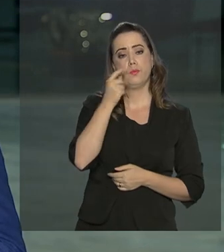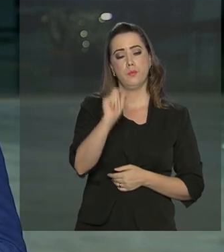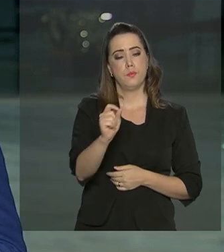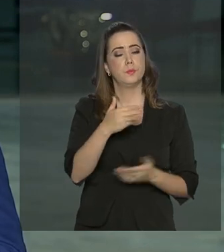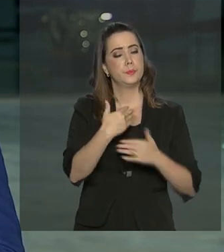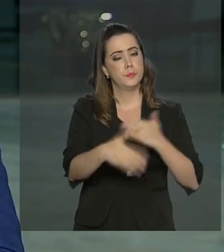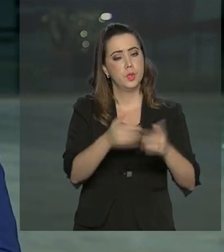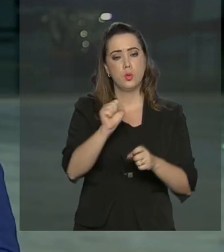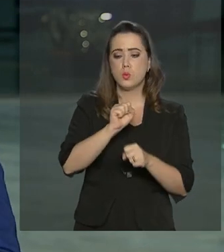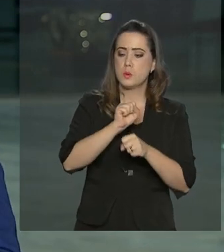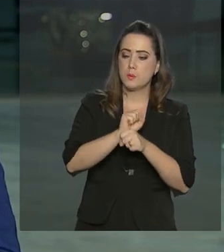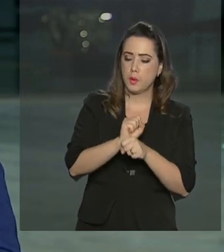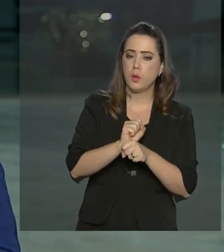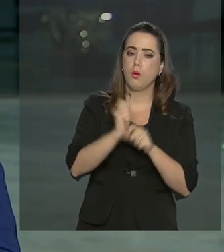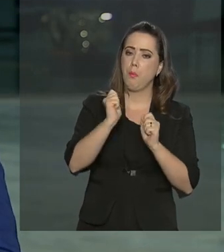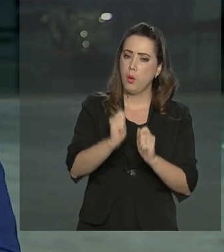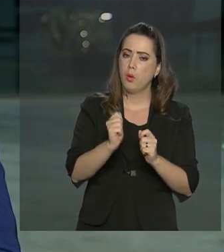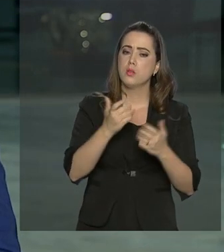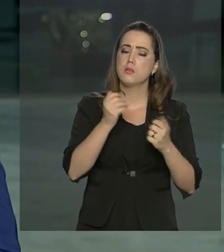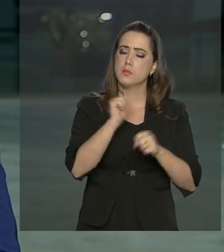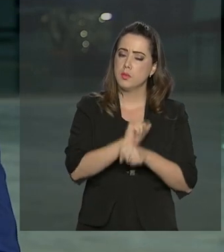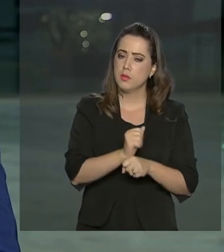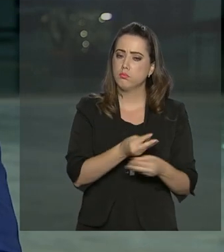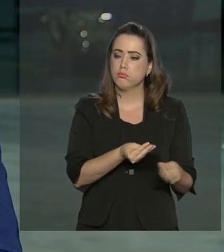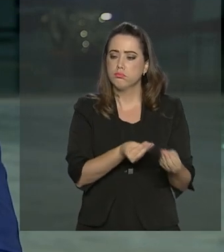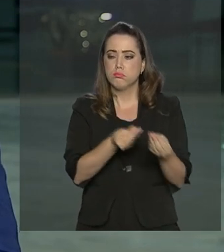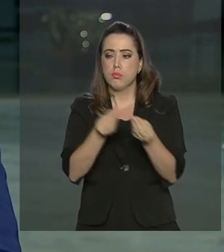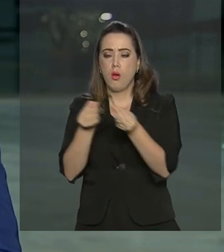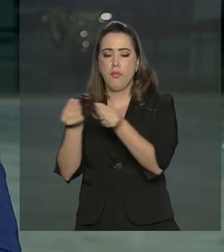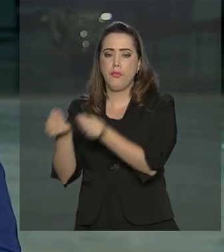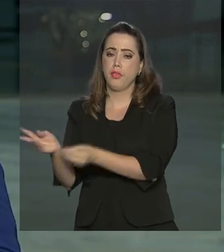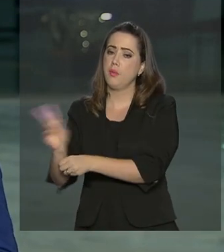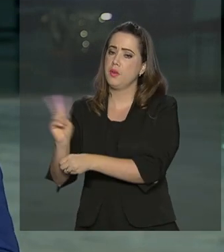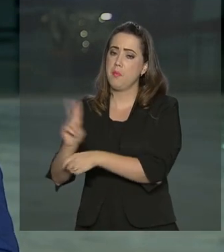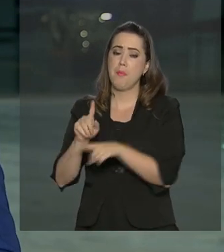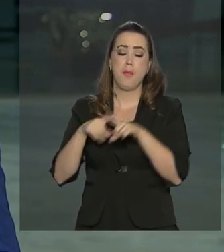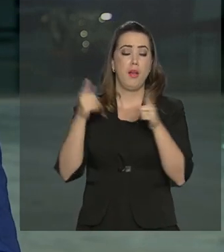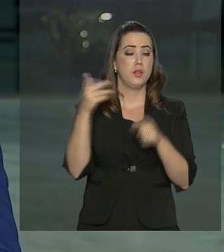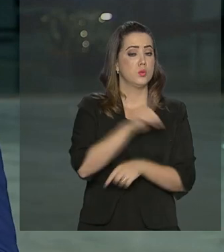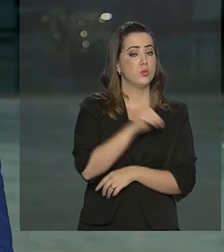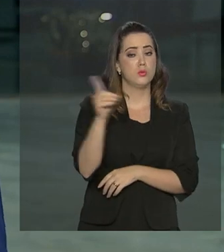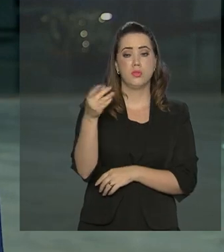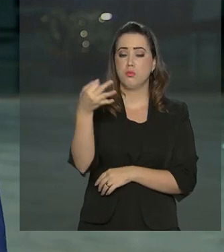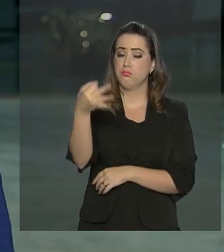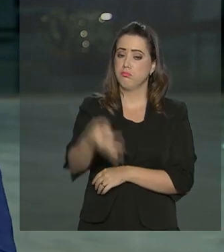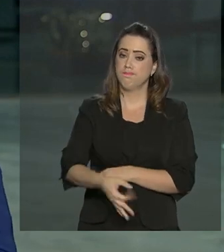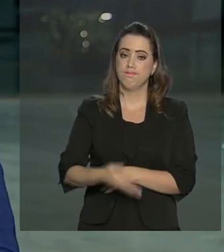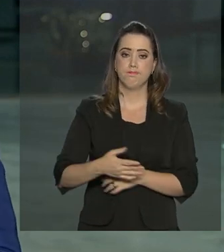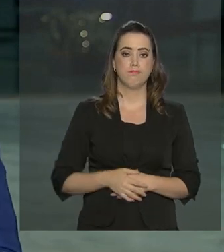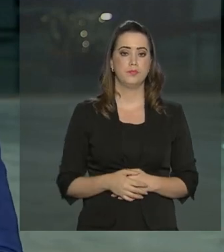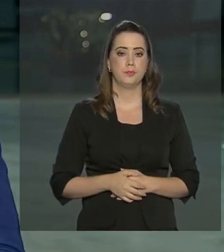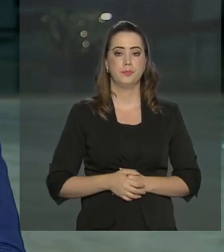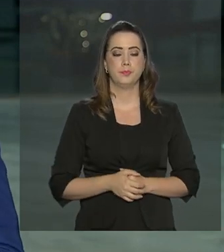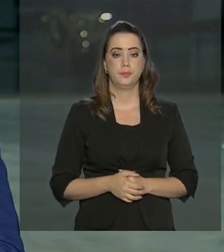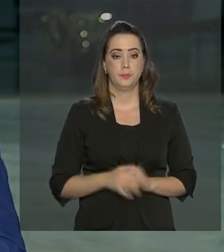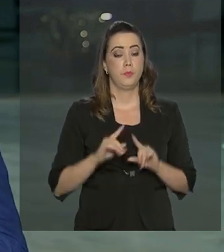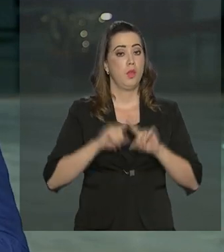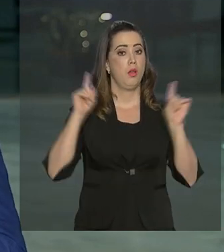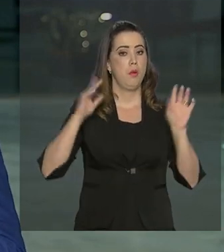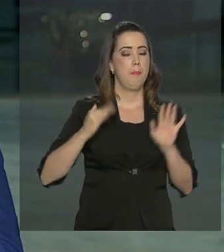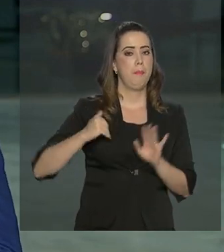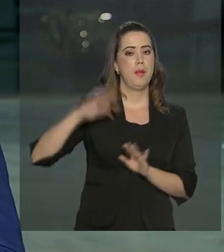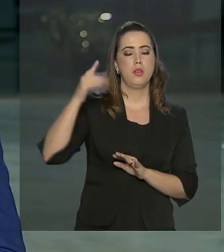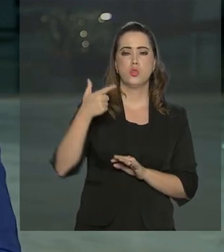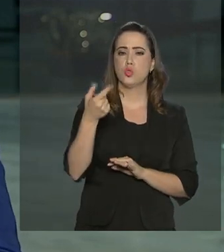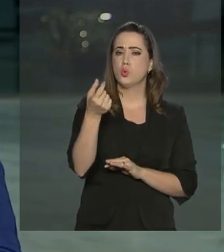continua pronto para enviar os mantimentos à Venezuela. Mas ainda não há data e cronograma definidos. Mais de